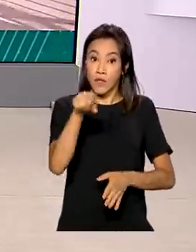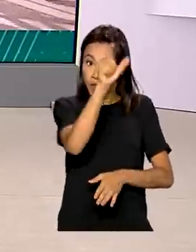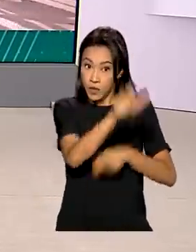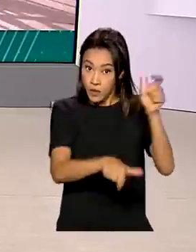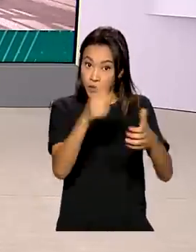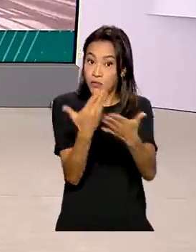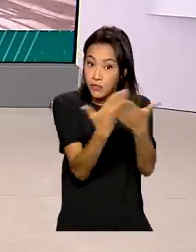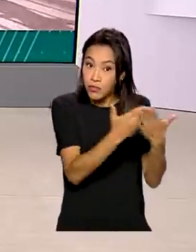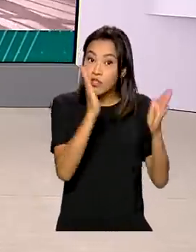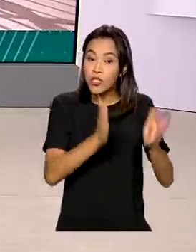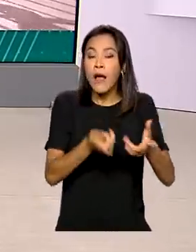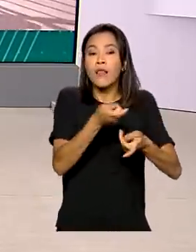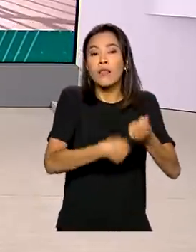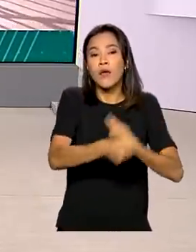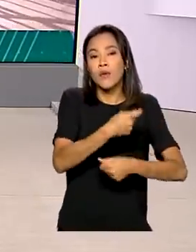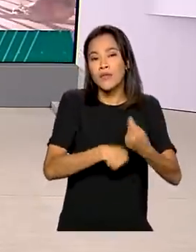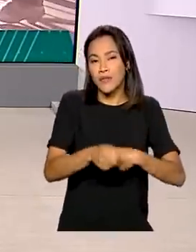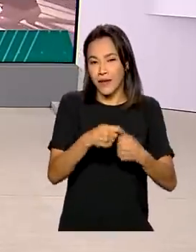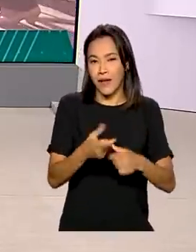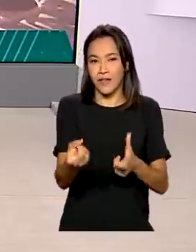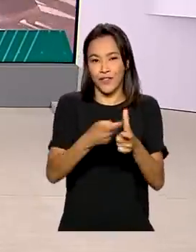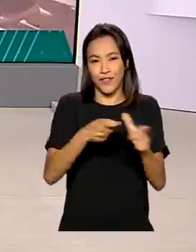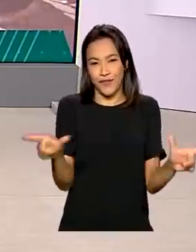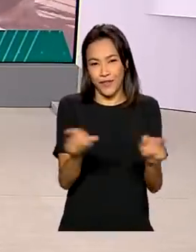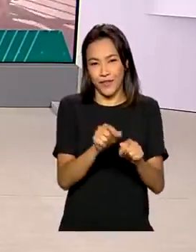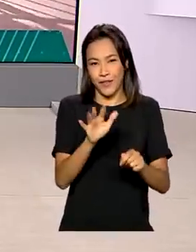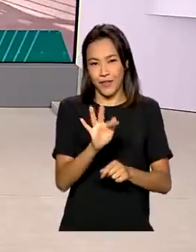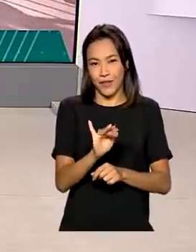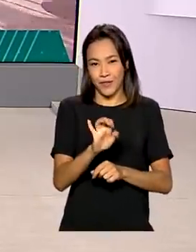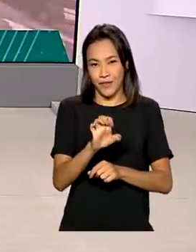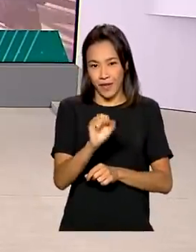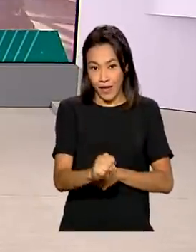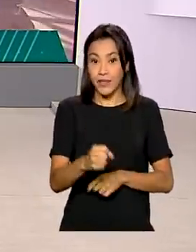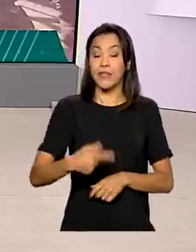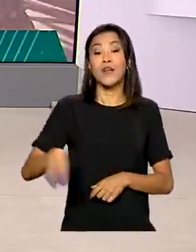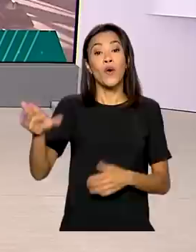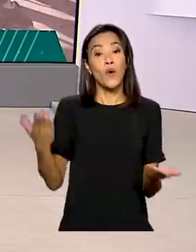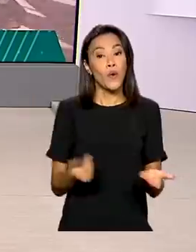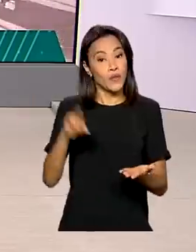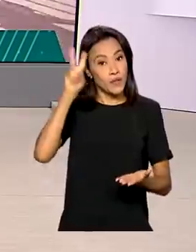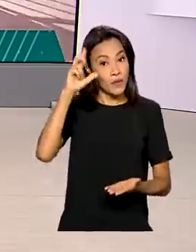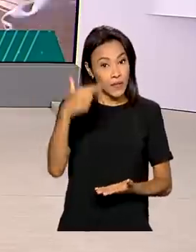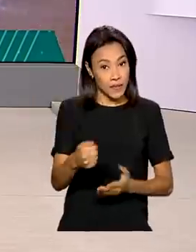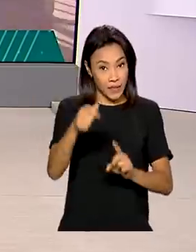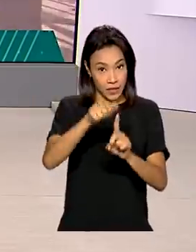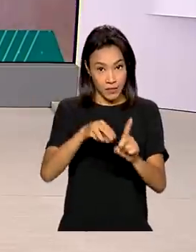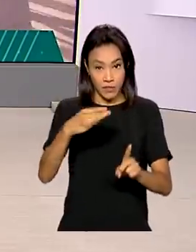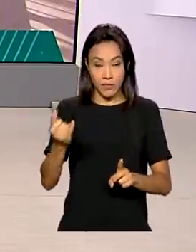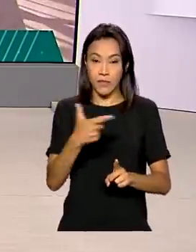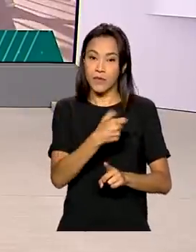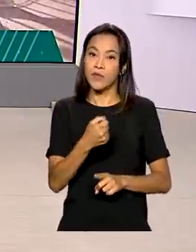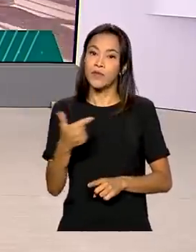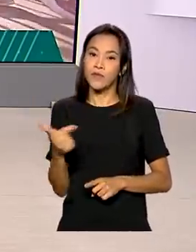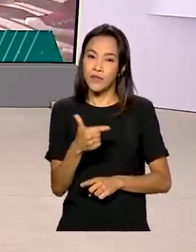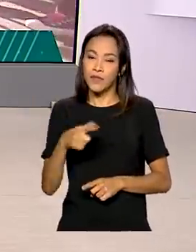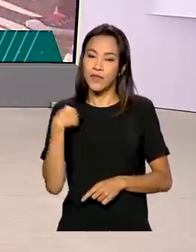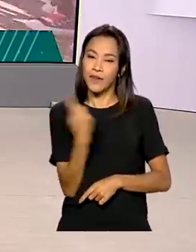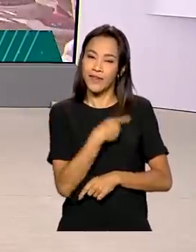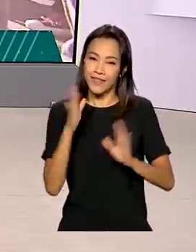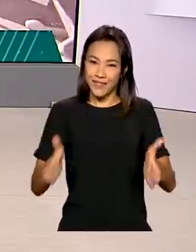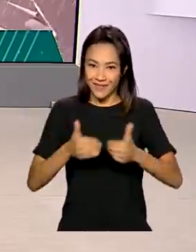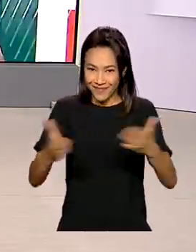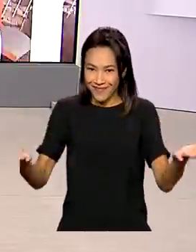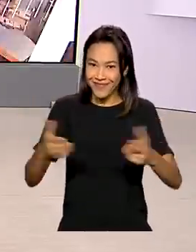renegociar as dívidas do FIES. Segunda-feira, 7 de março de 2022, o Brasil em Dia